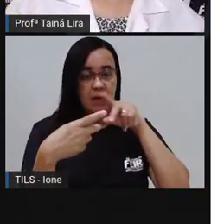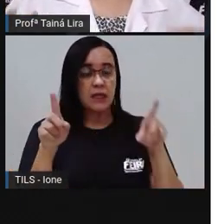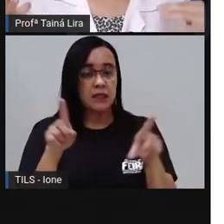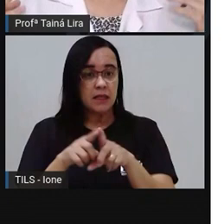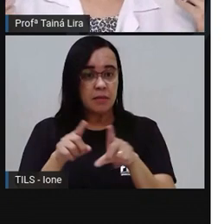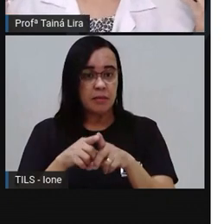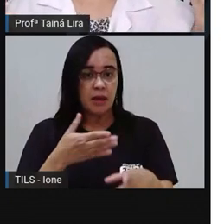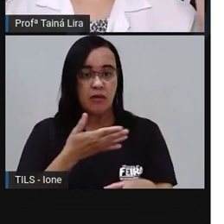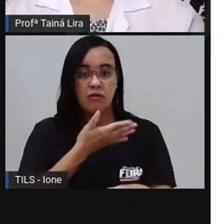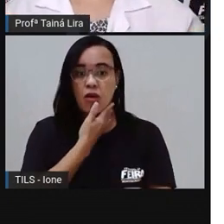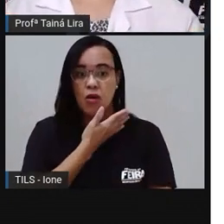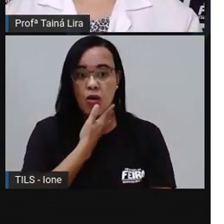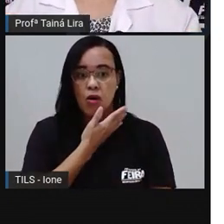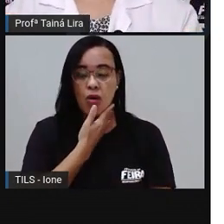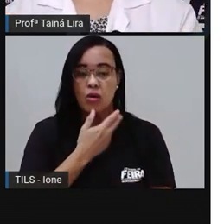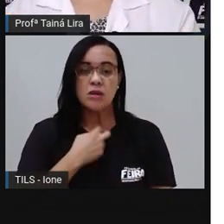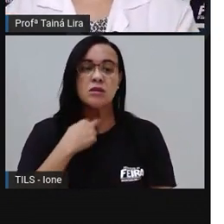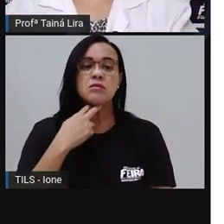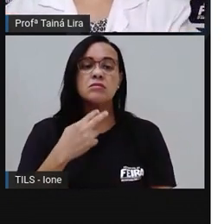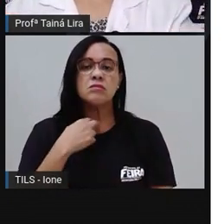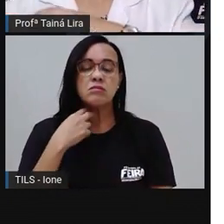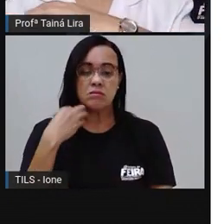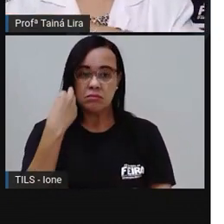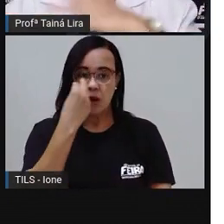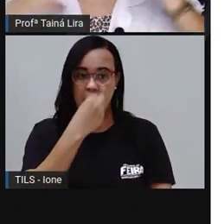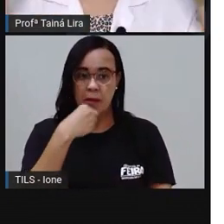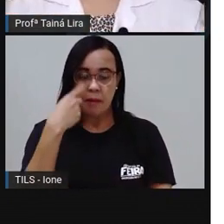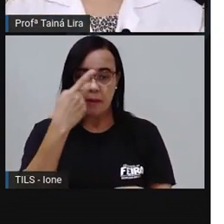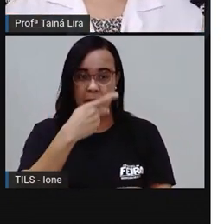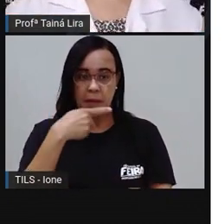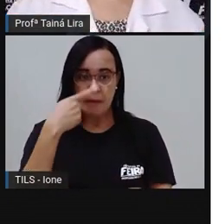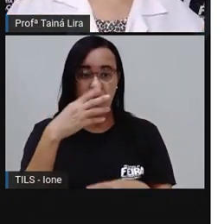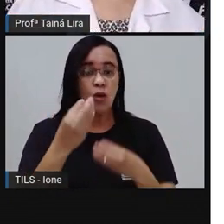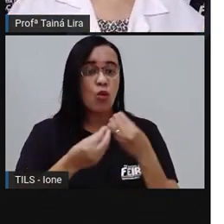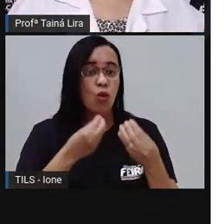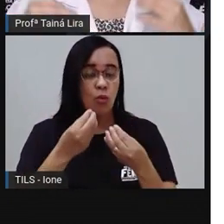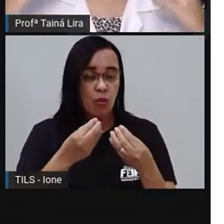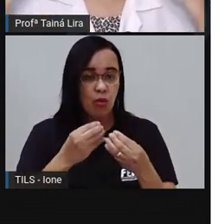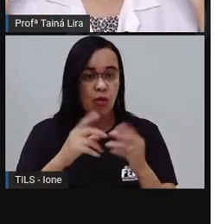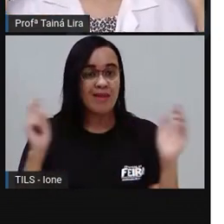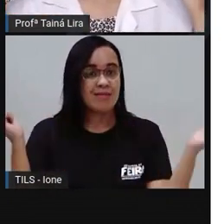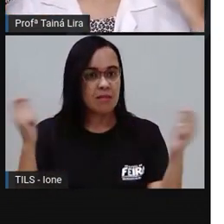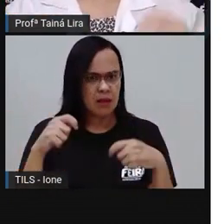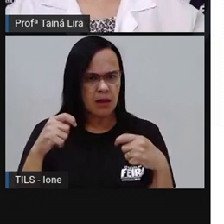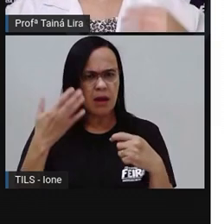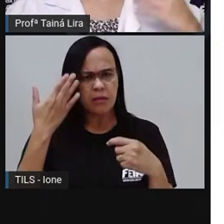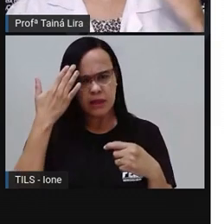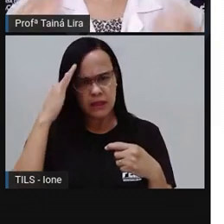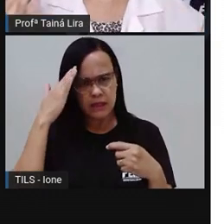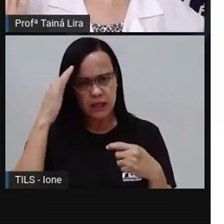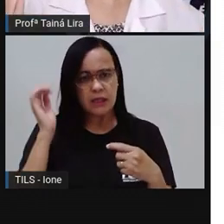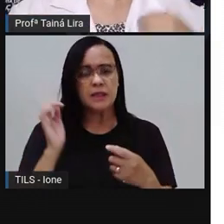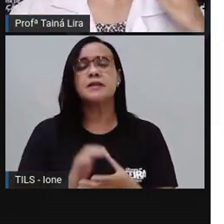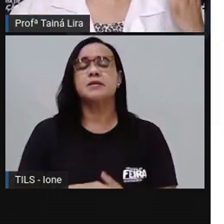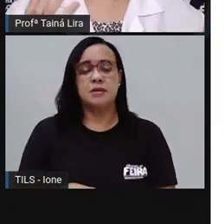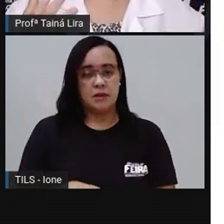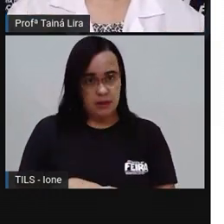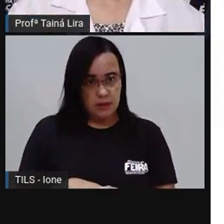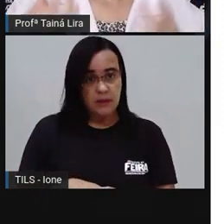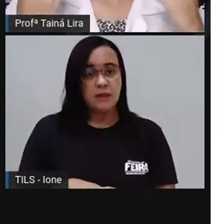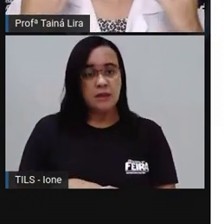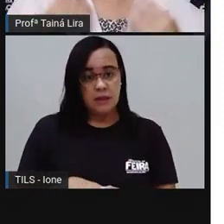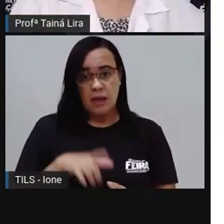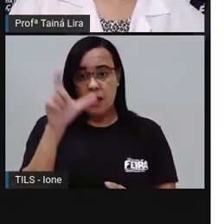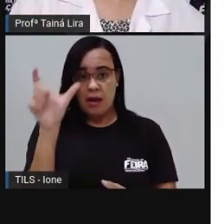mas falar em uma altura que as pessoas consigam ouvir você e ter certeza que a pessoa,